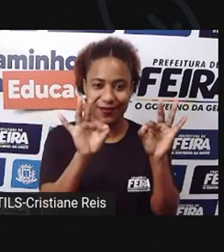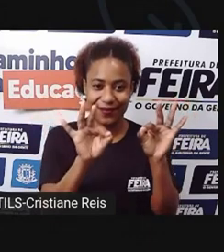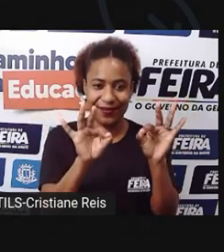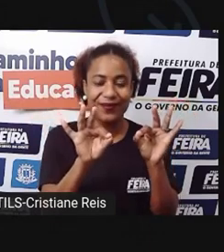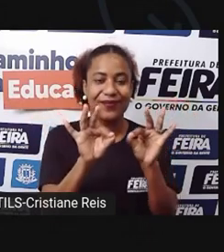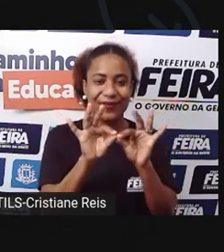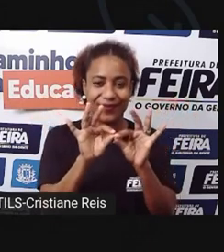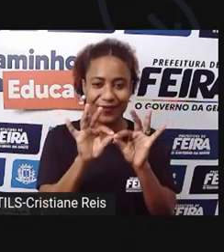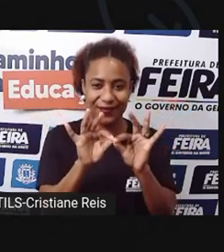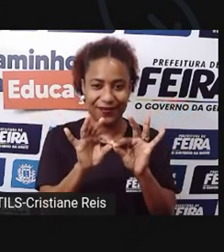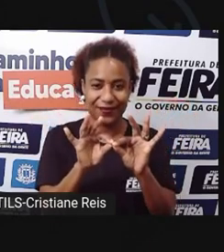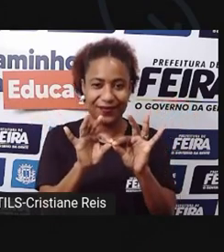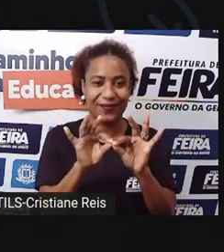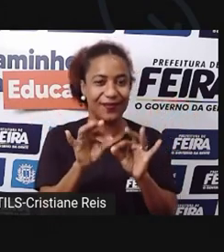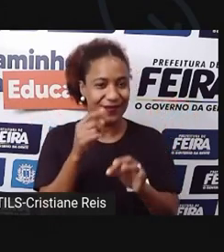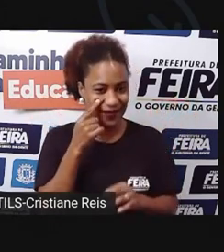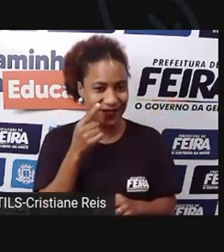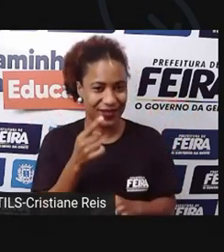daqui leva ao meio e fecha.